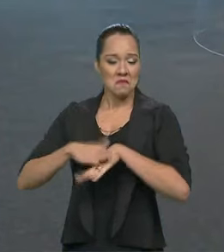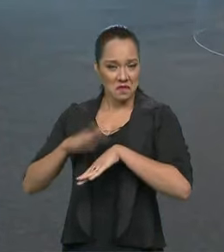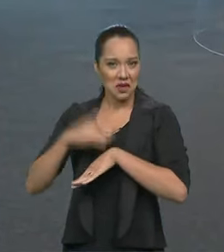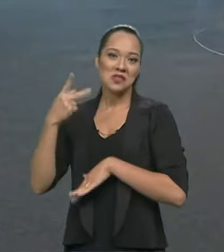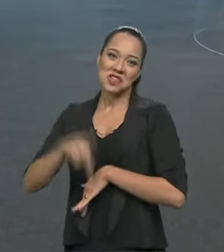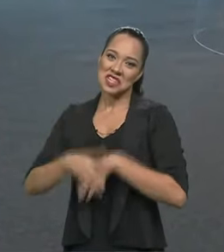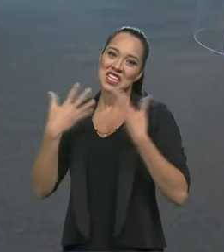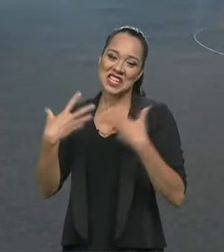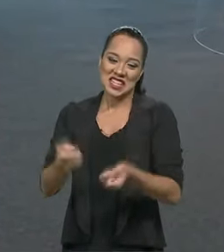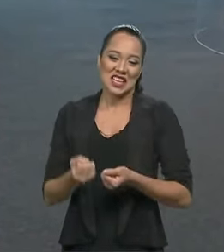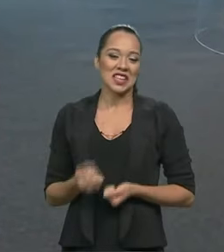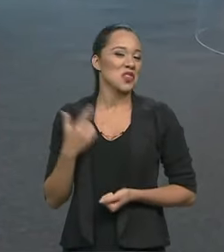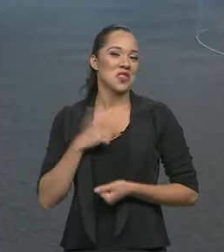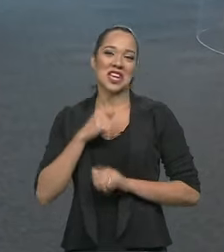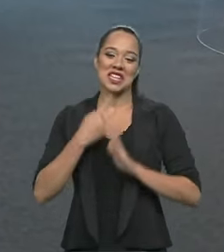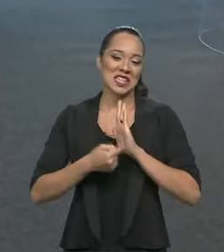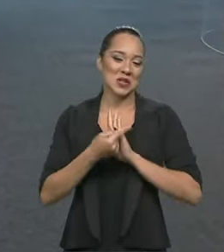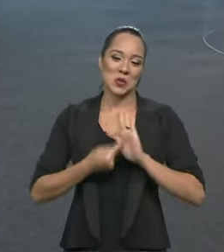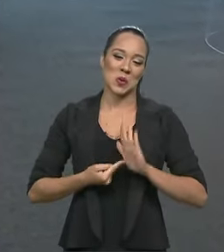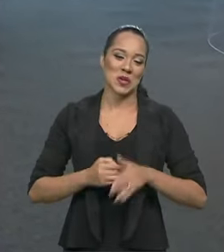gente aceita isso, não tem censura.